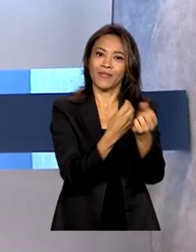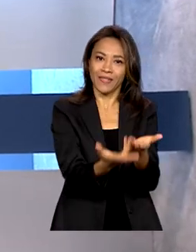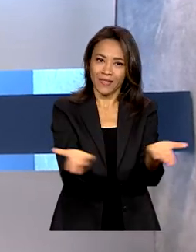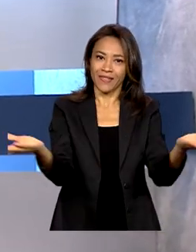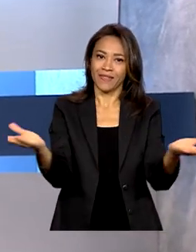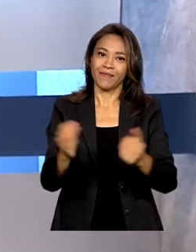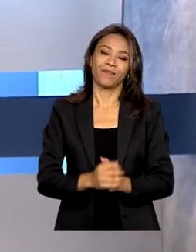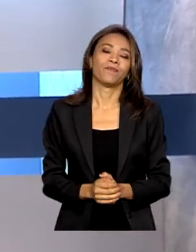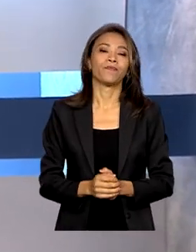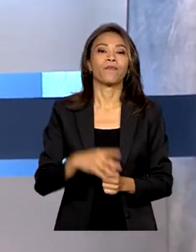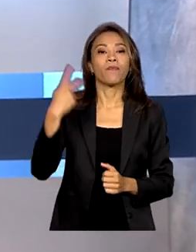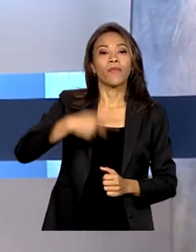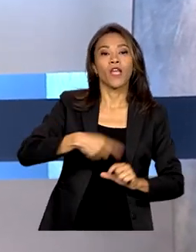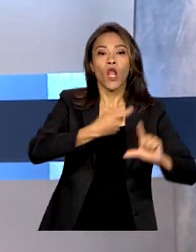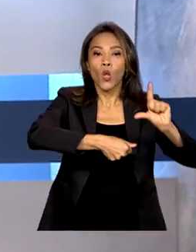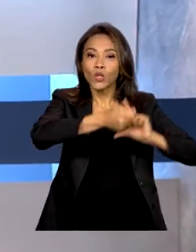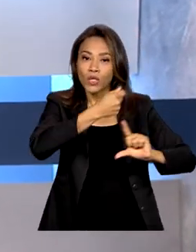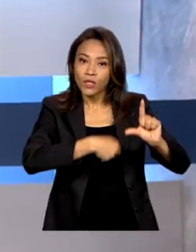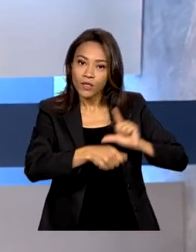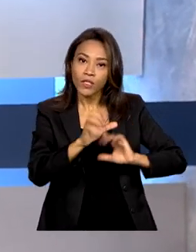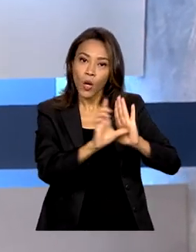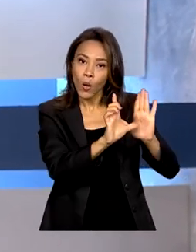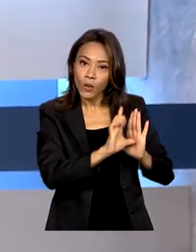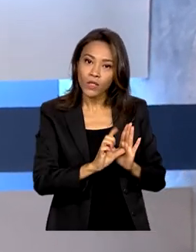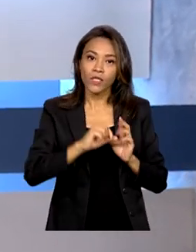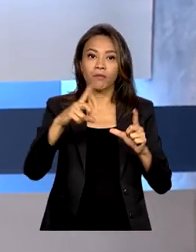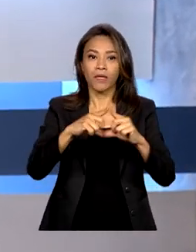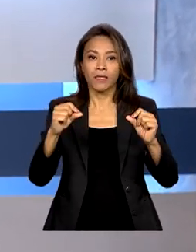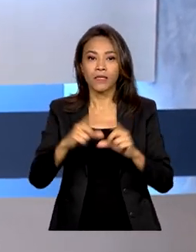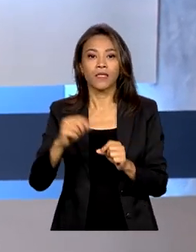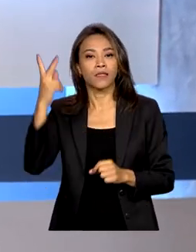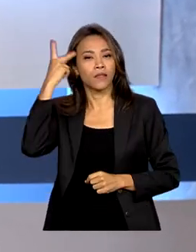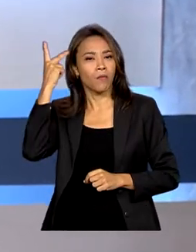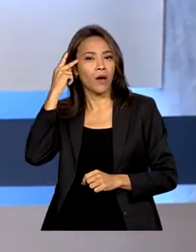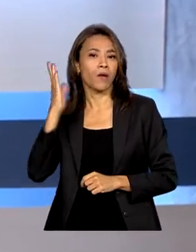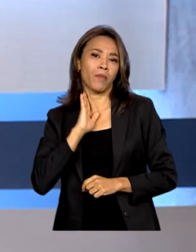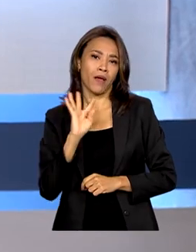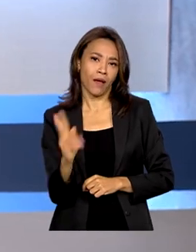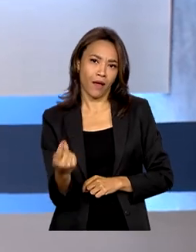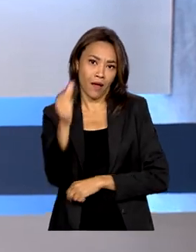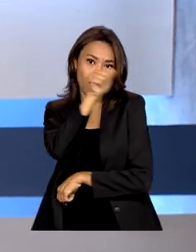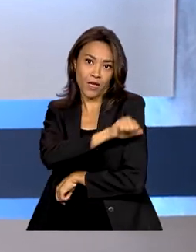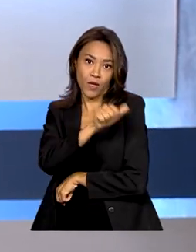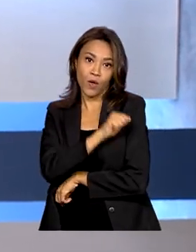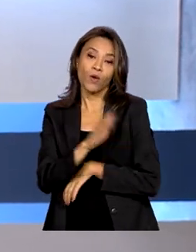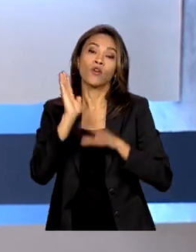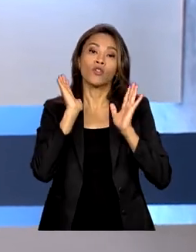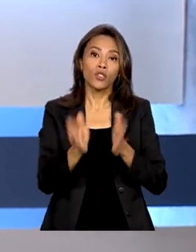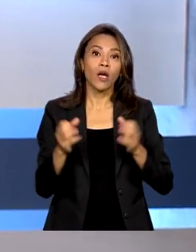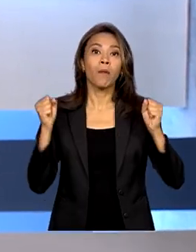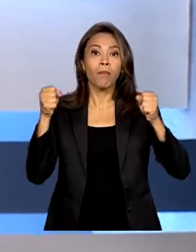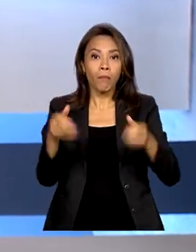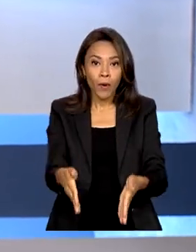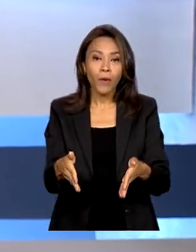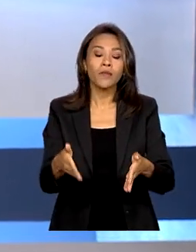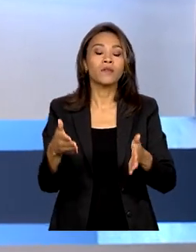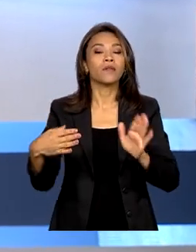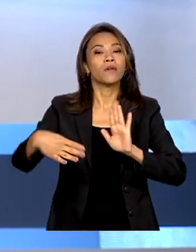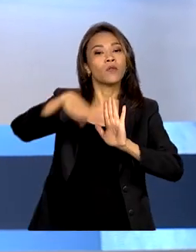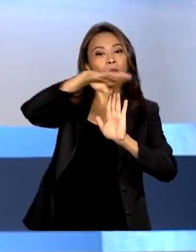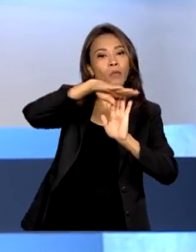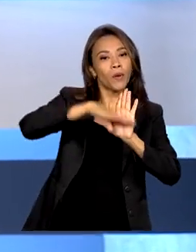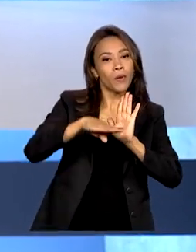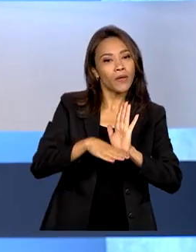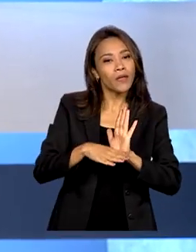Logistas de Brasília, São Paulo, Belo Horizonte e do Rio de Janeiro já podem participar do novo programa de ampliação da rede